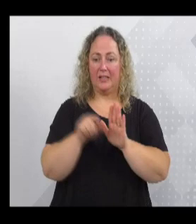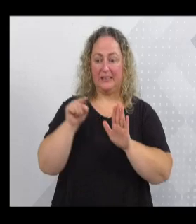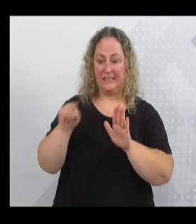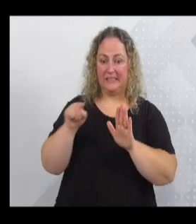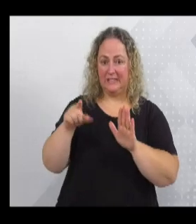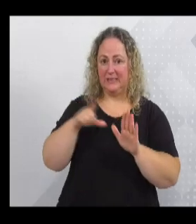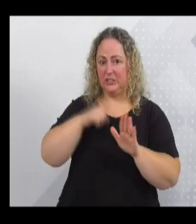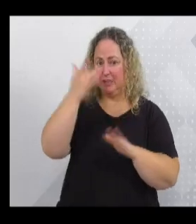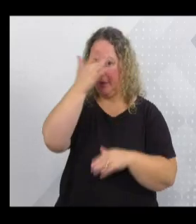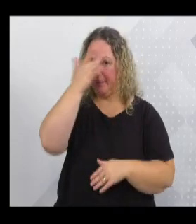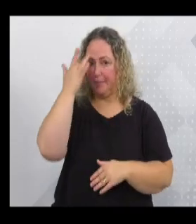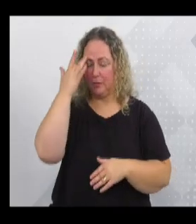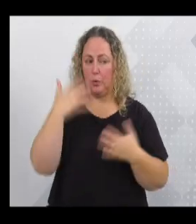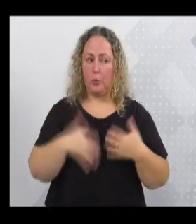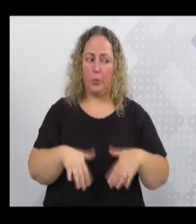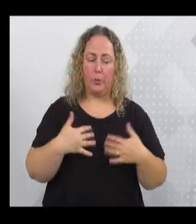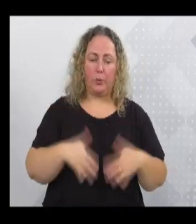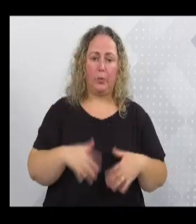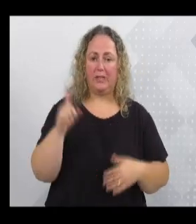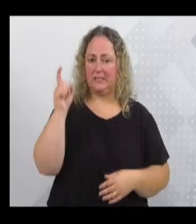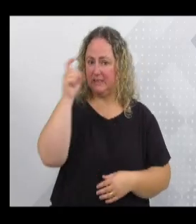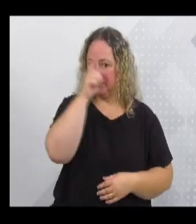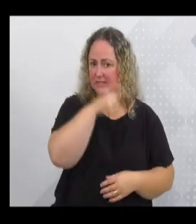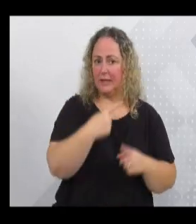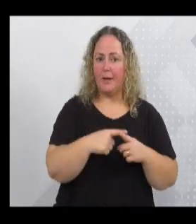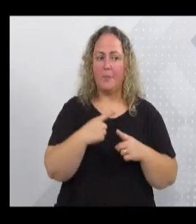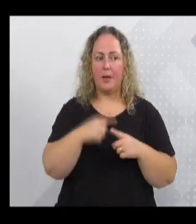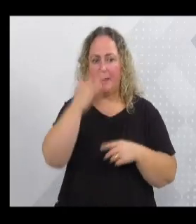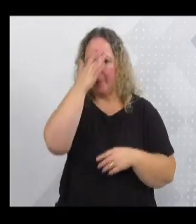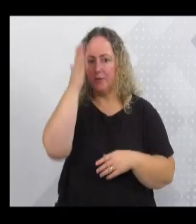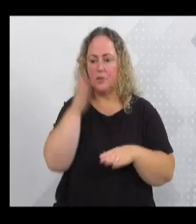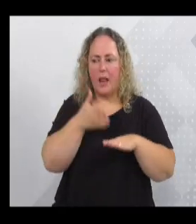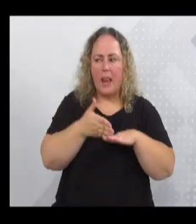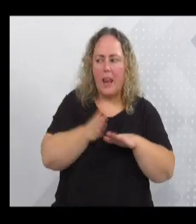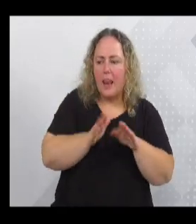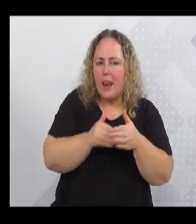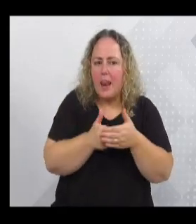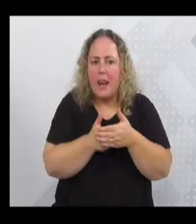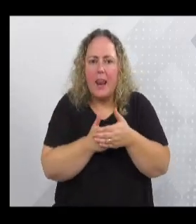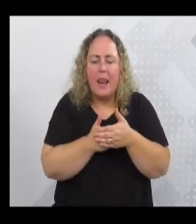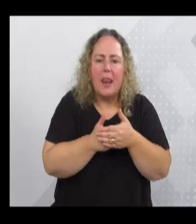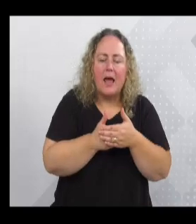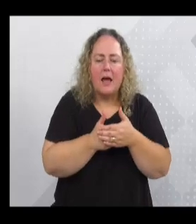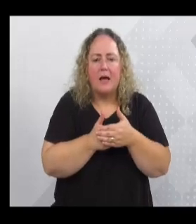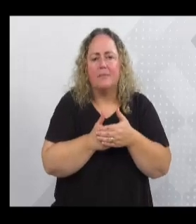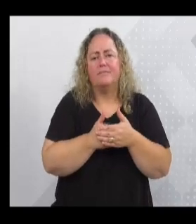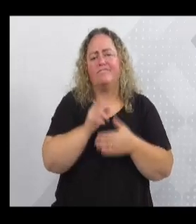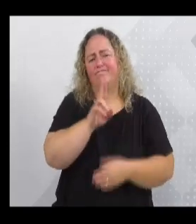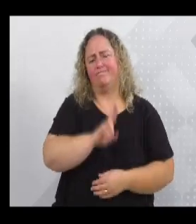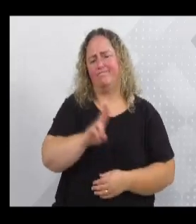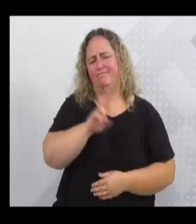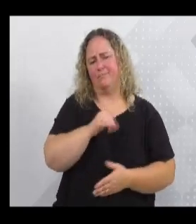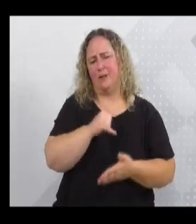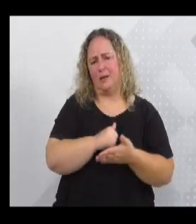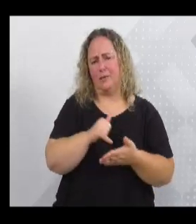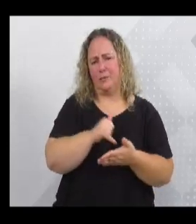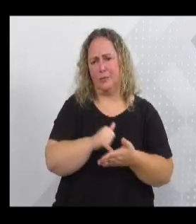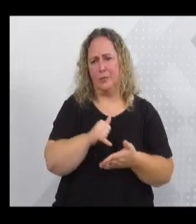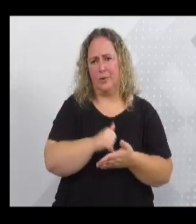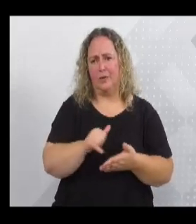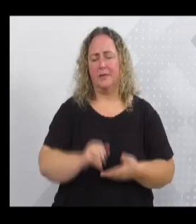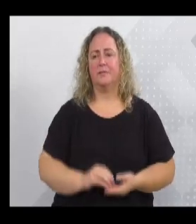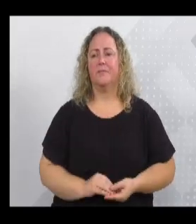dificuldade com as pessoas que acabavam usando o espaço da Beira-Rio para uso de droga e, inclusive, para